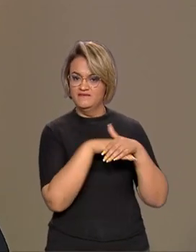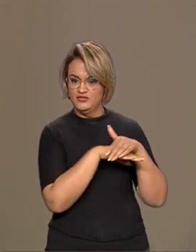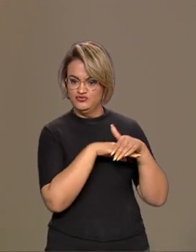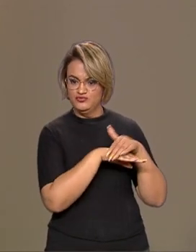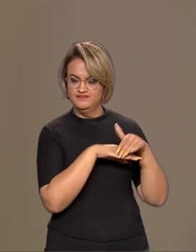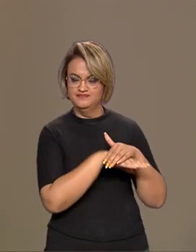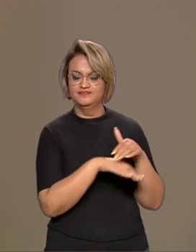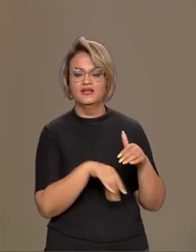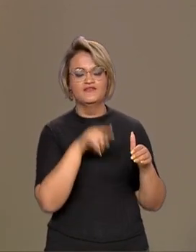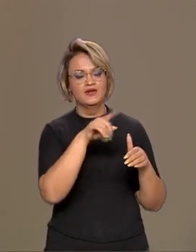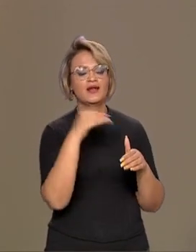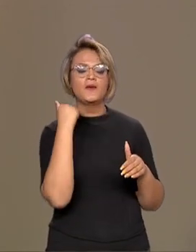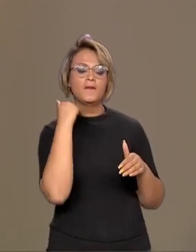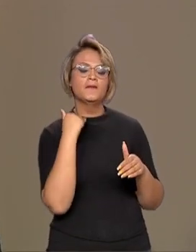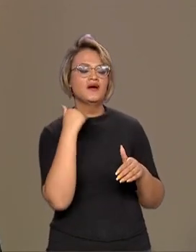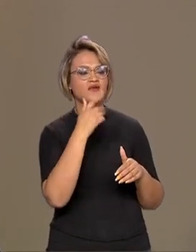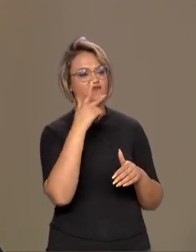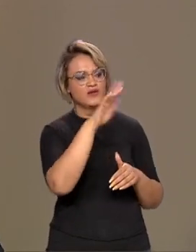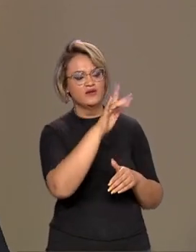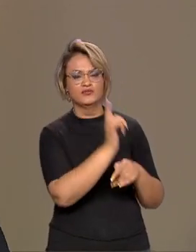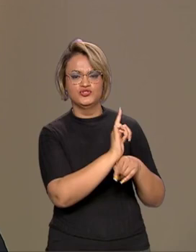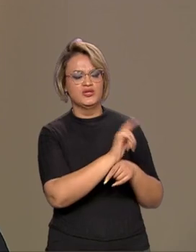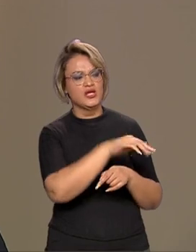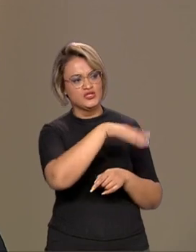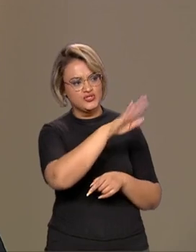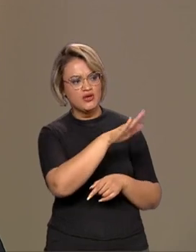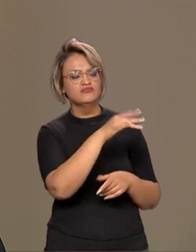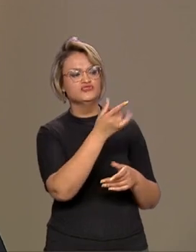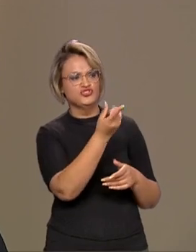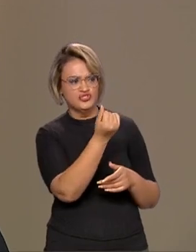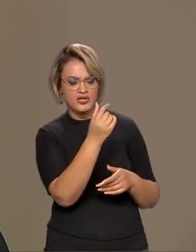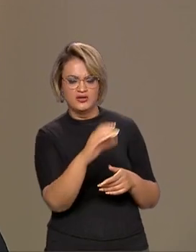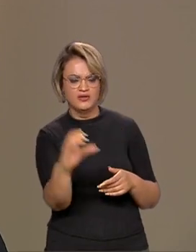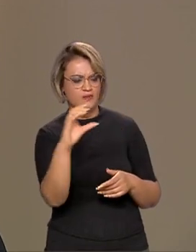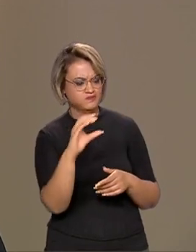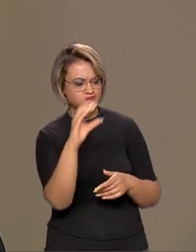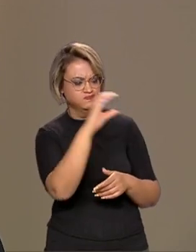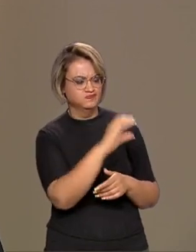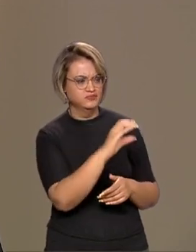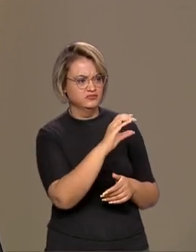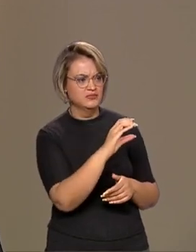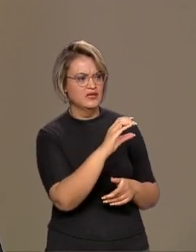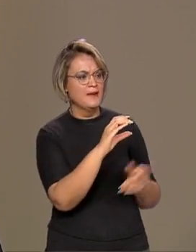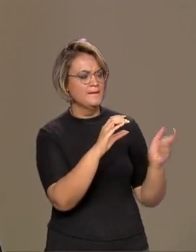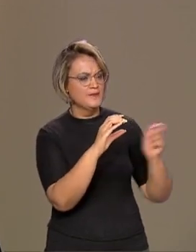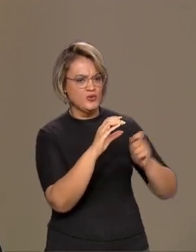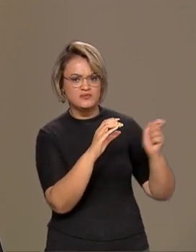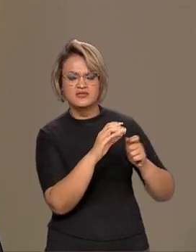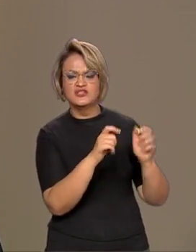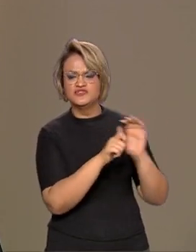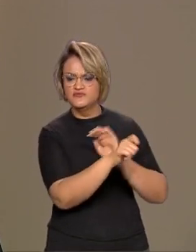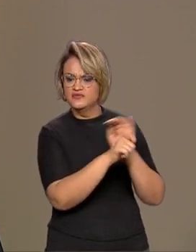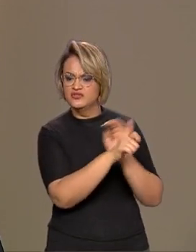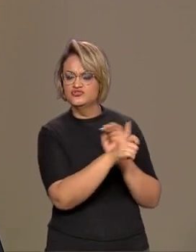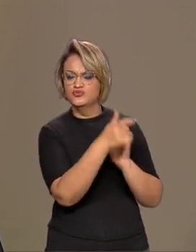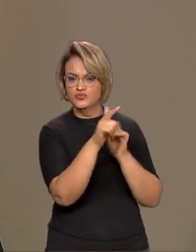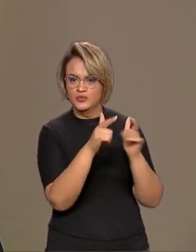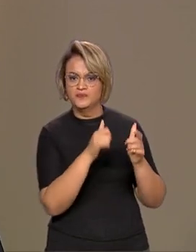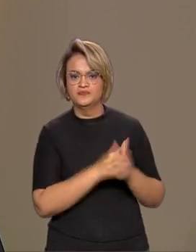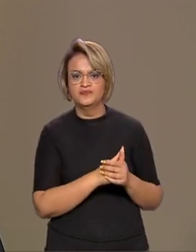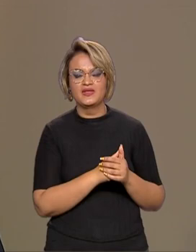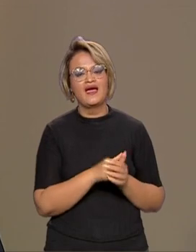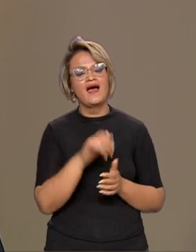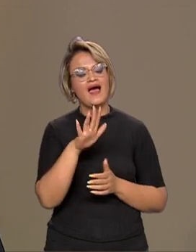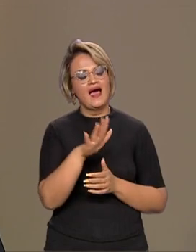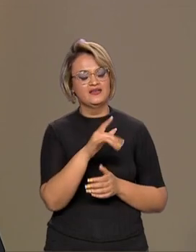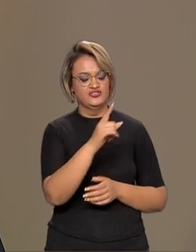públicos. Você foi lá no banco, falou com o seu gerente, ele sugeriu um conjunto de possibilidades de investimento. Entre você